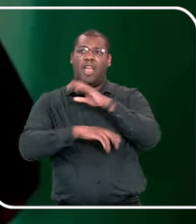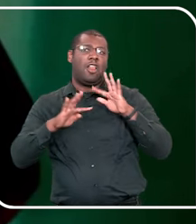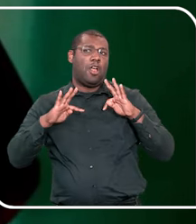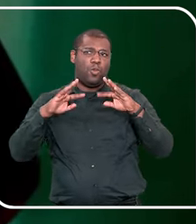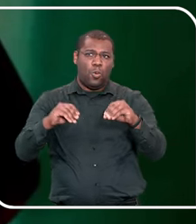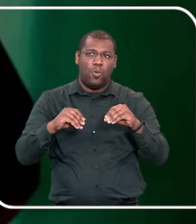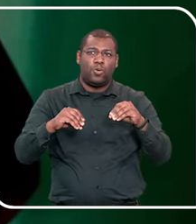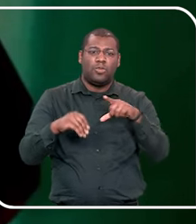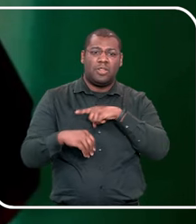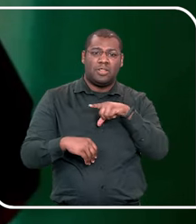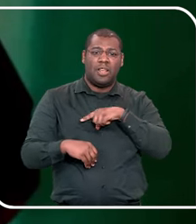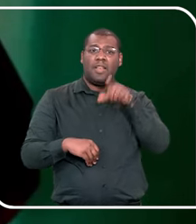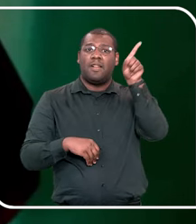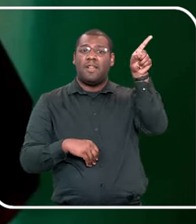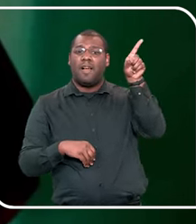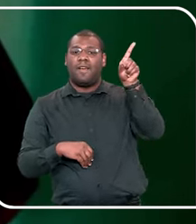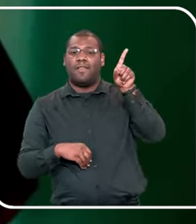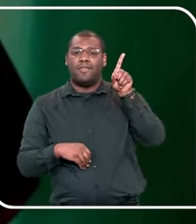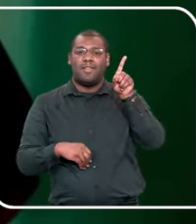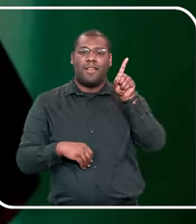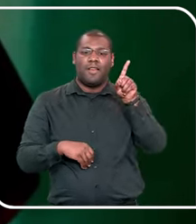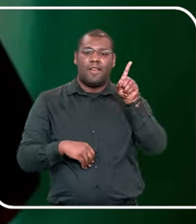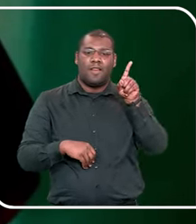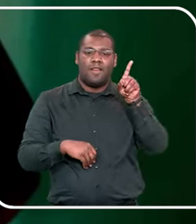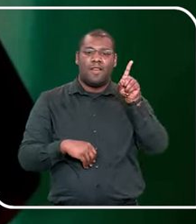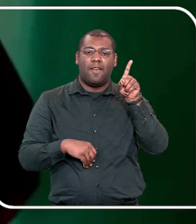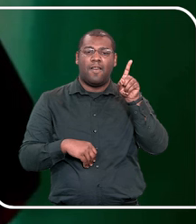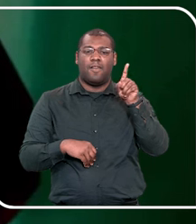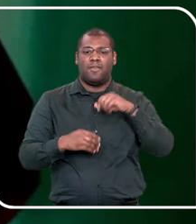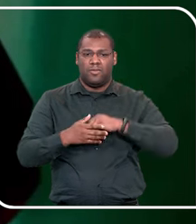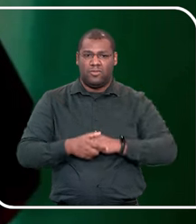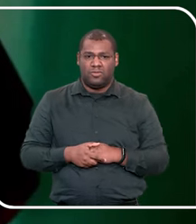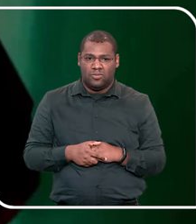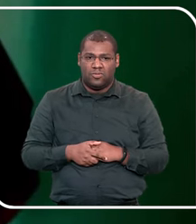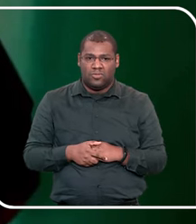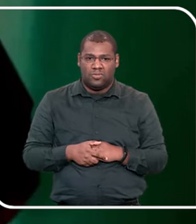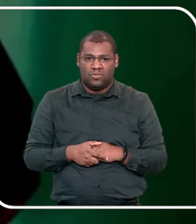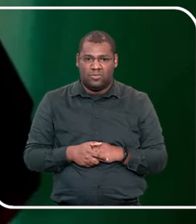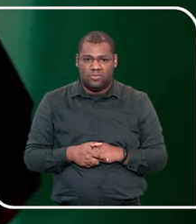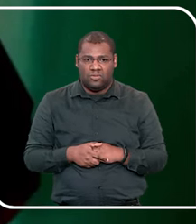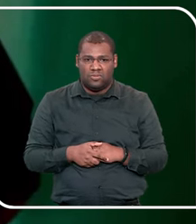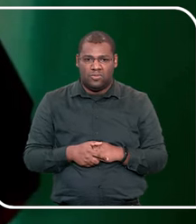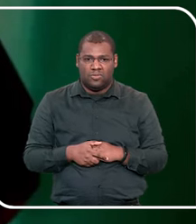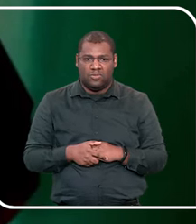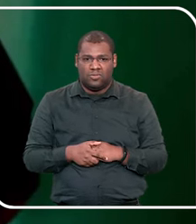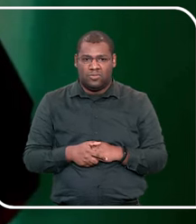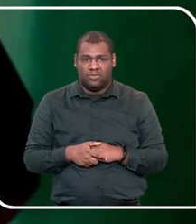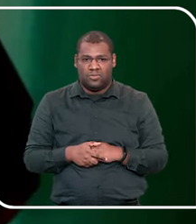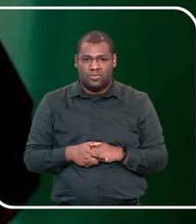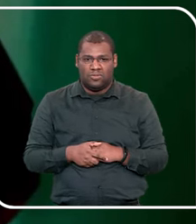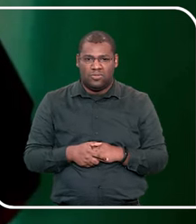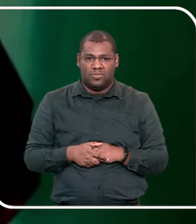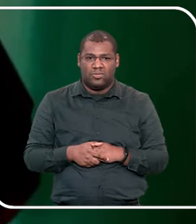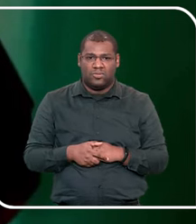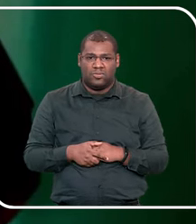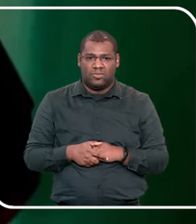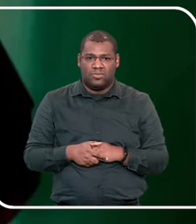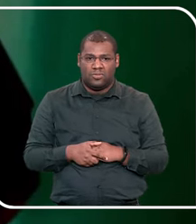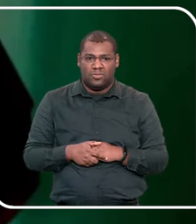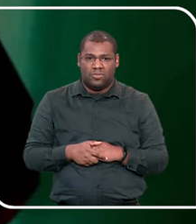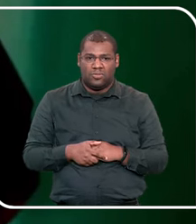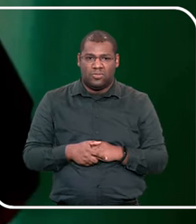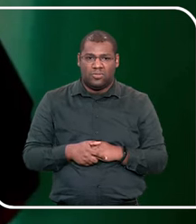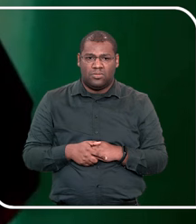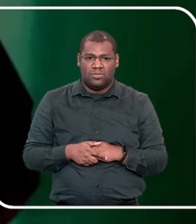foi limpar a janela e colocou seu peso na rede de proteção. E quando ela encostou na rede de